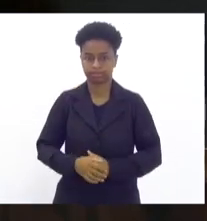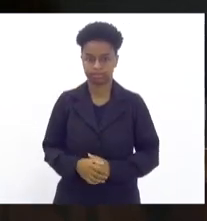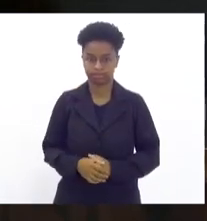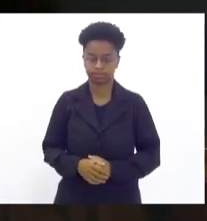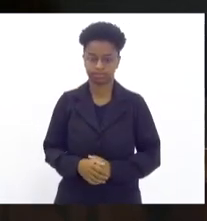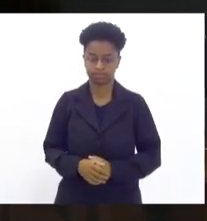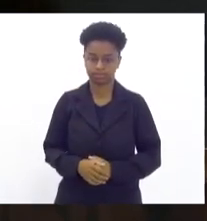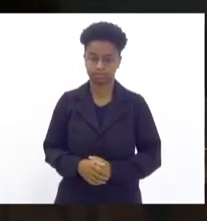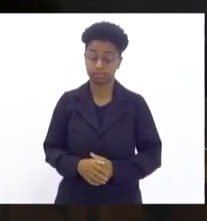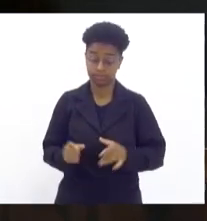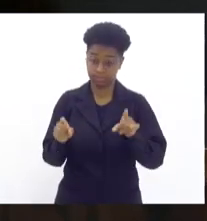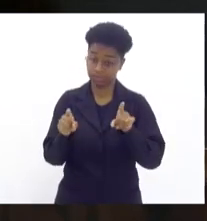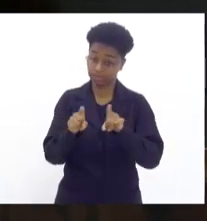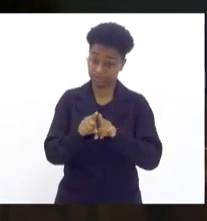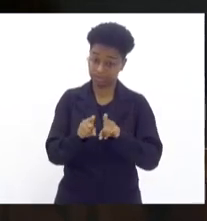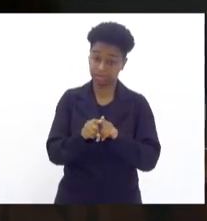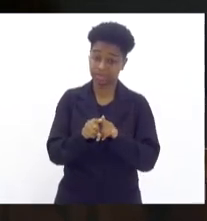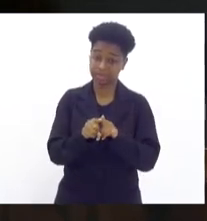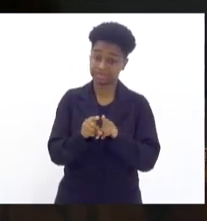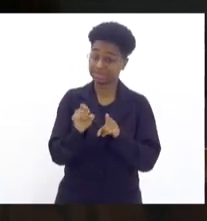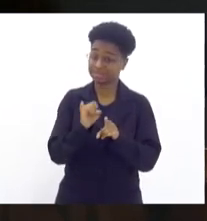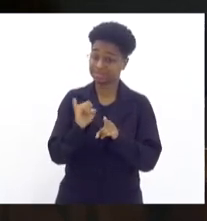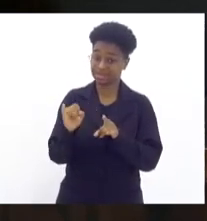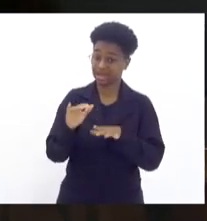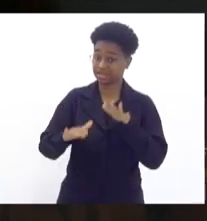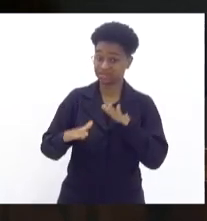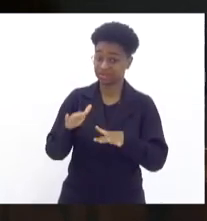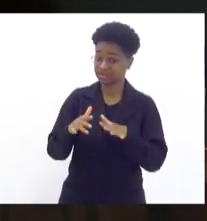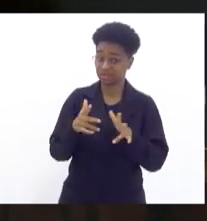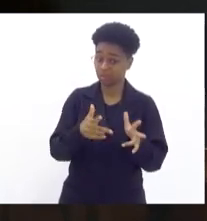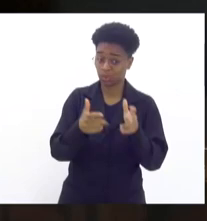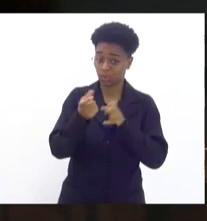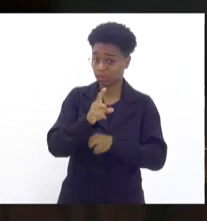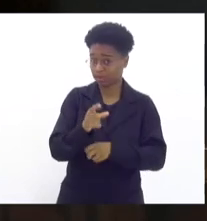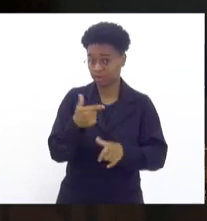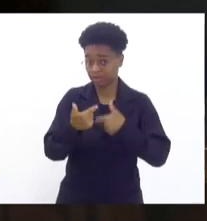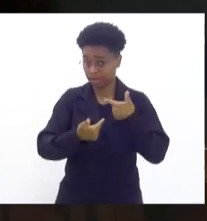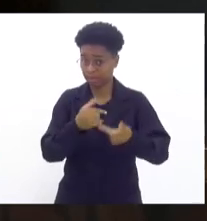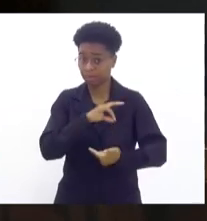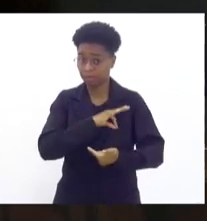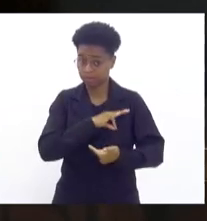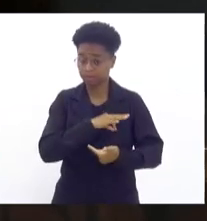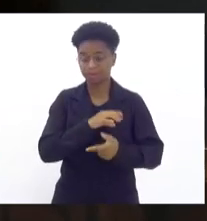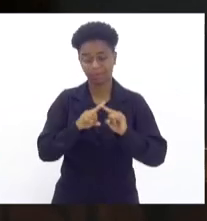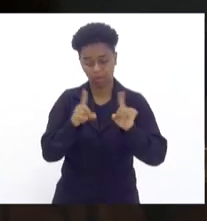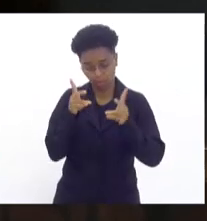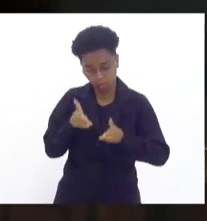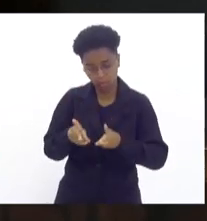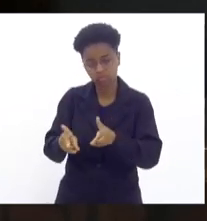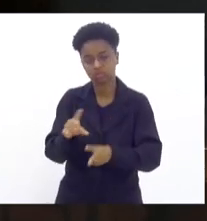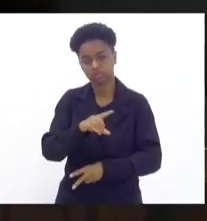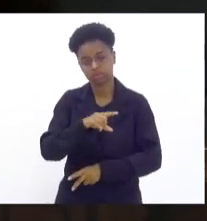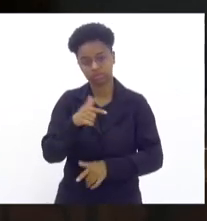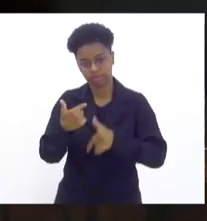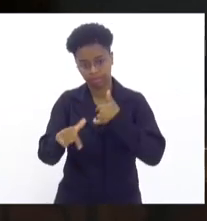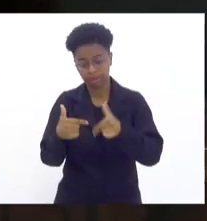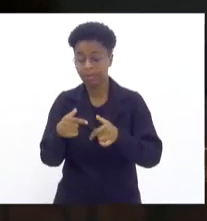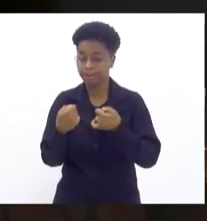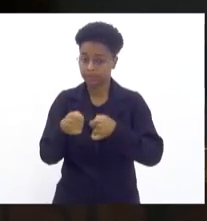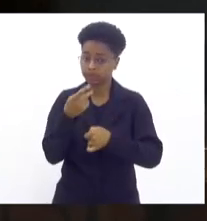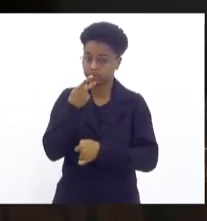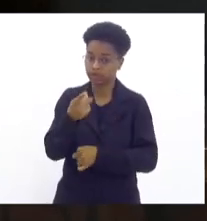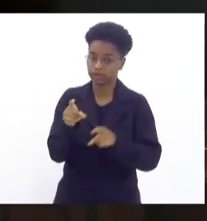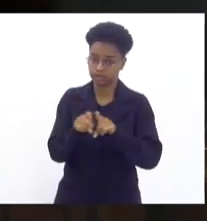Mesmo quando não é reconhecido esse trabalho, os policiais não param. Então, isso precisa ser dito também.